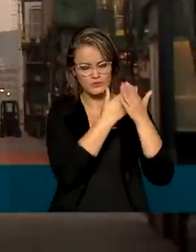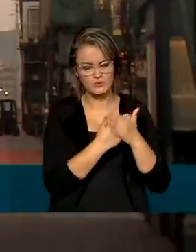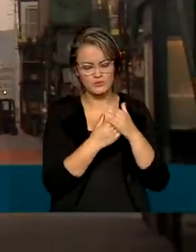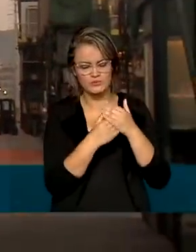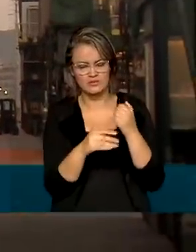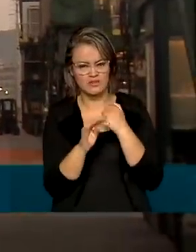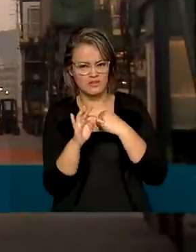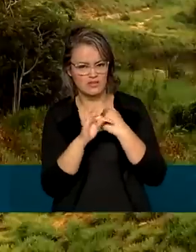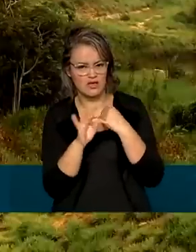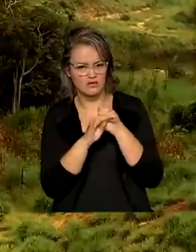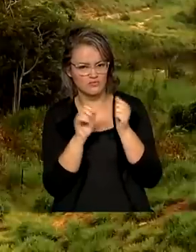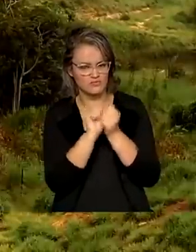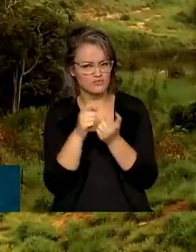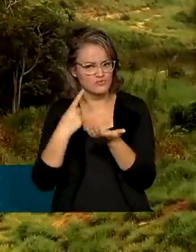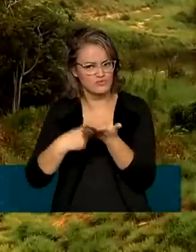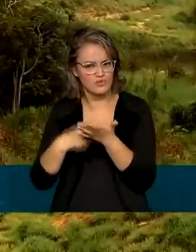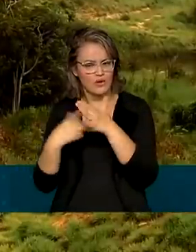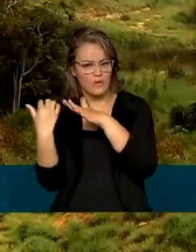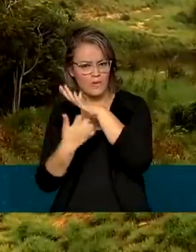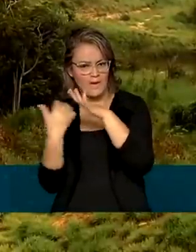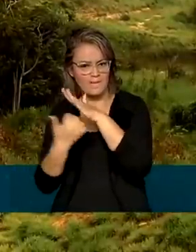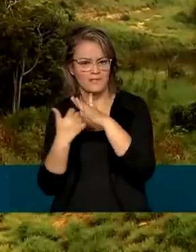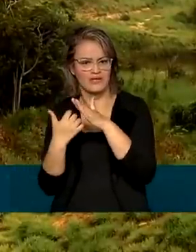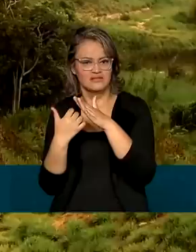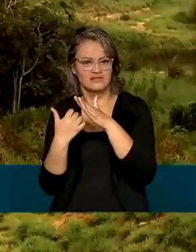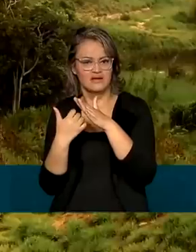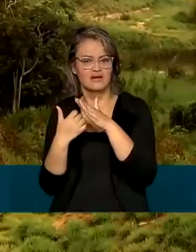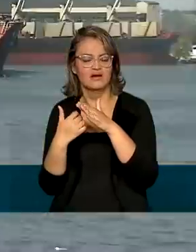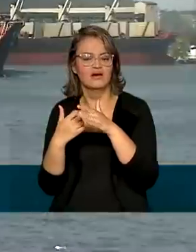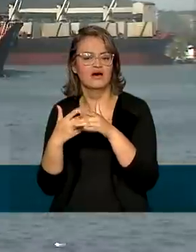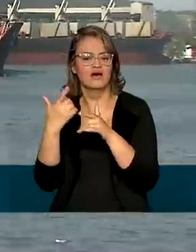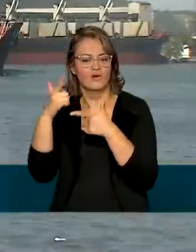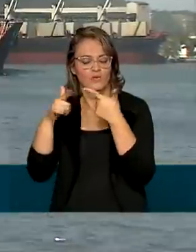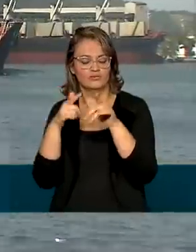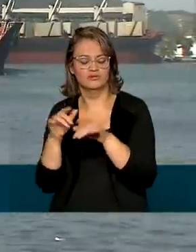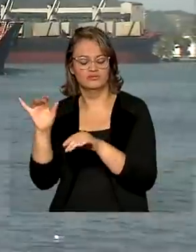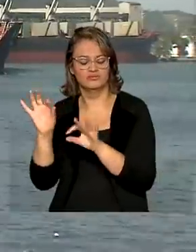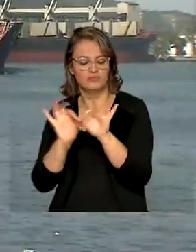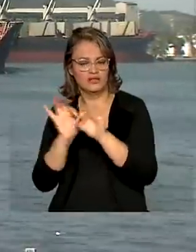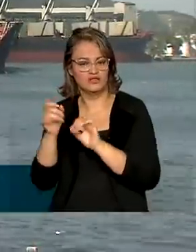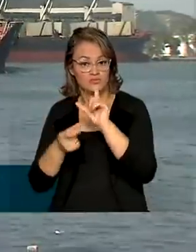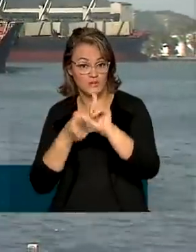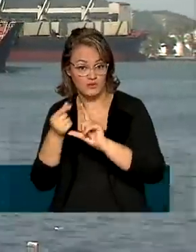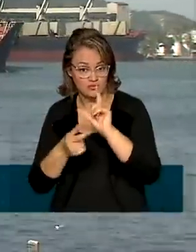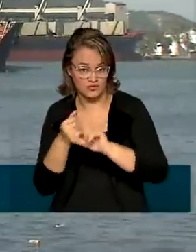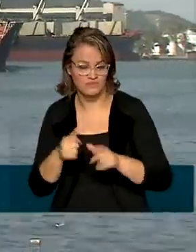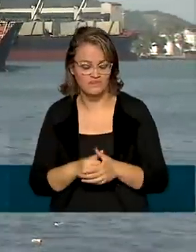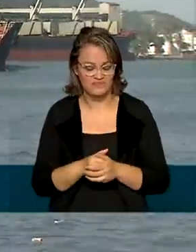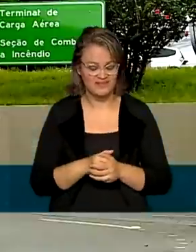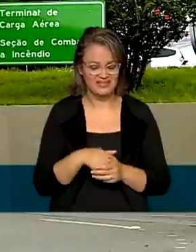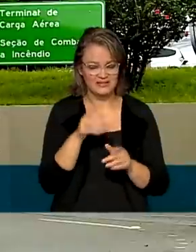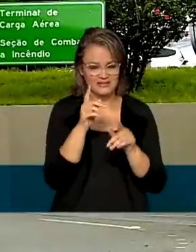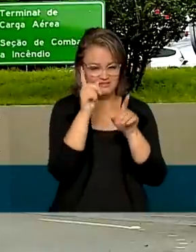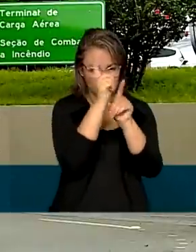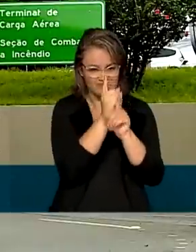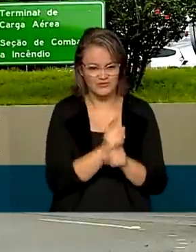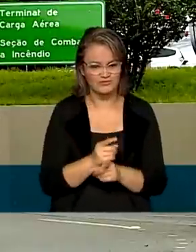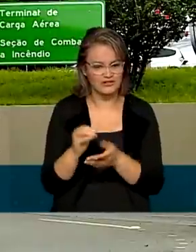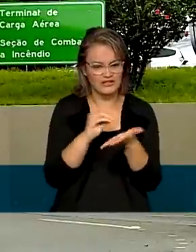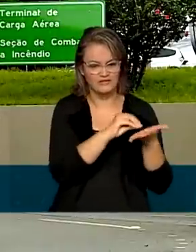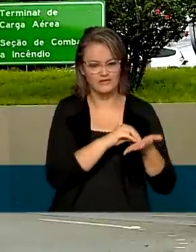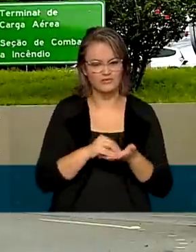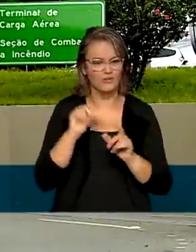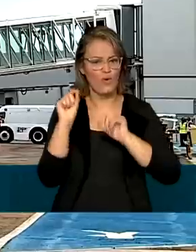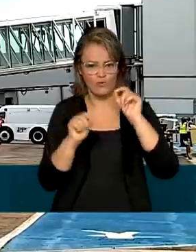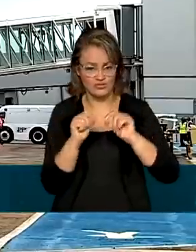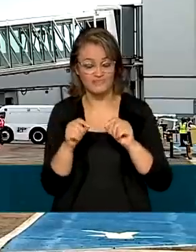parceria com a empresa de planejamento e logística. Além de identificar os principais gargalos, o